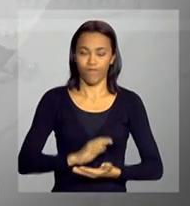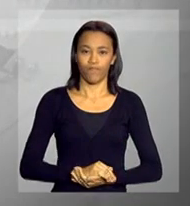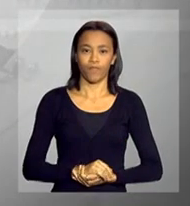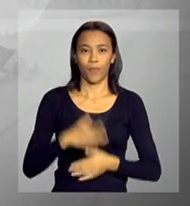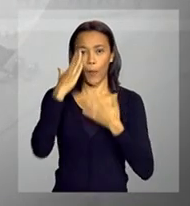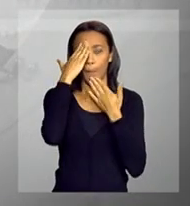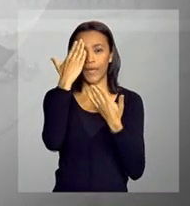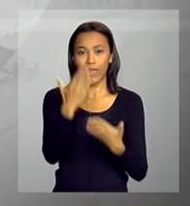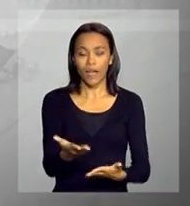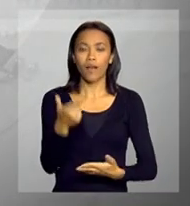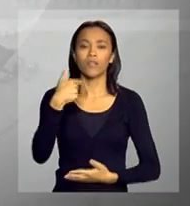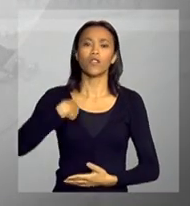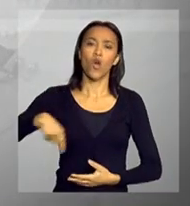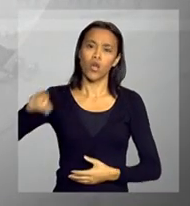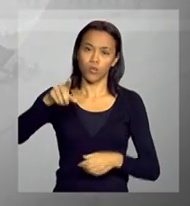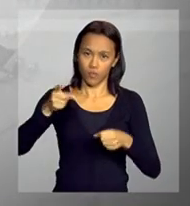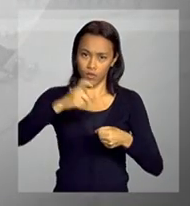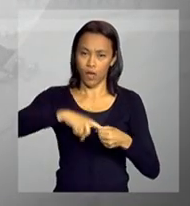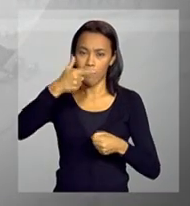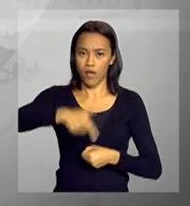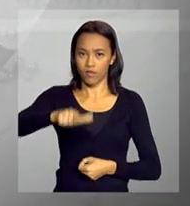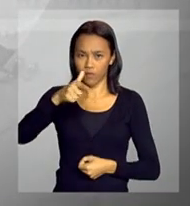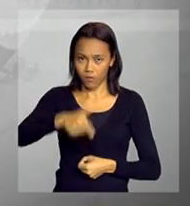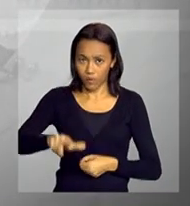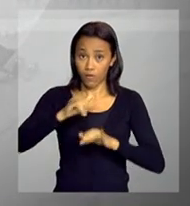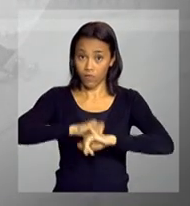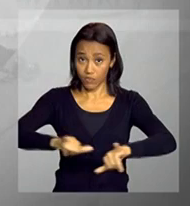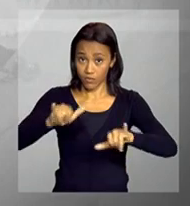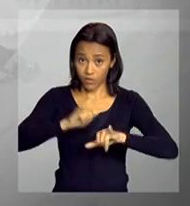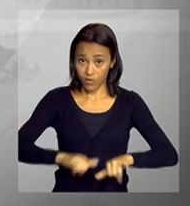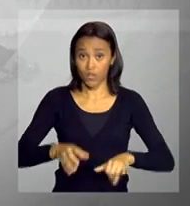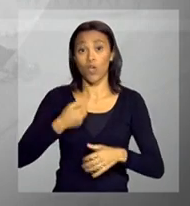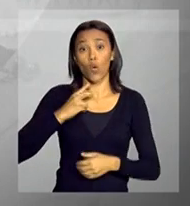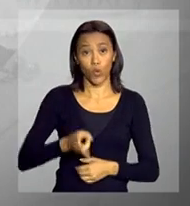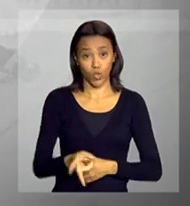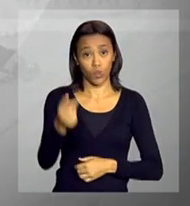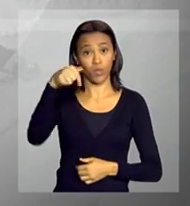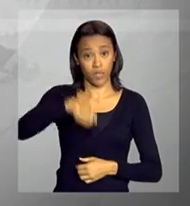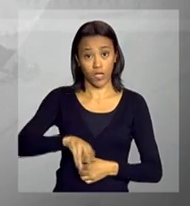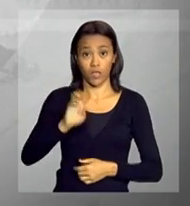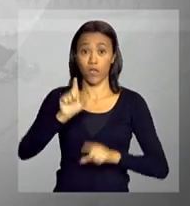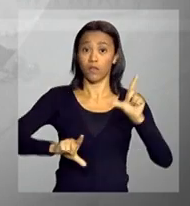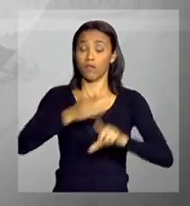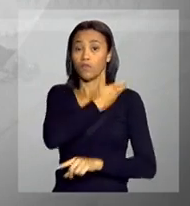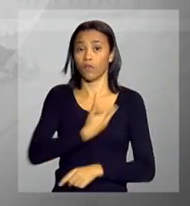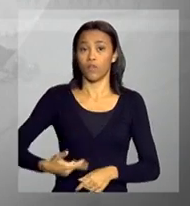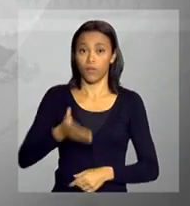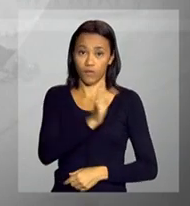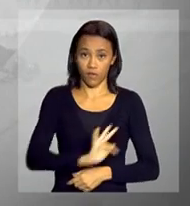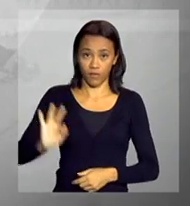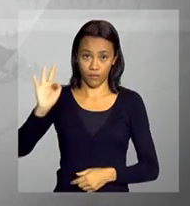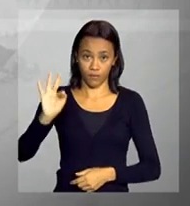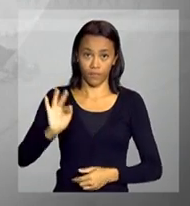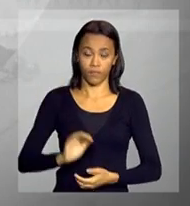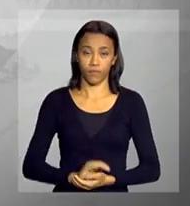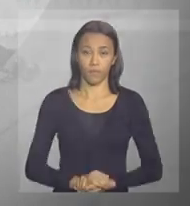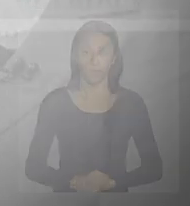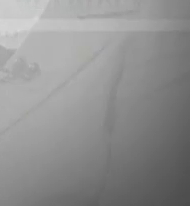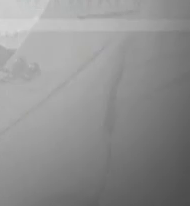Obrigada, Priscila. E nós podemos voltar a qualquer momento com outras informações. Continue com a gente, NBR e a TV do Governo Federal.